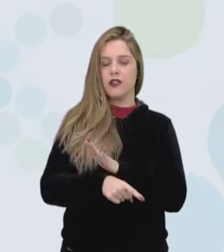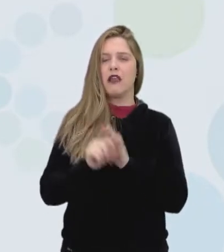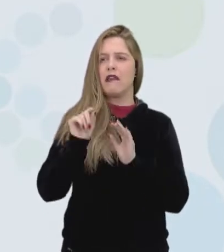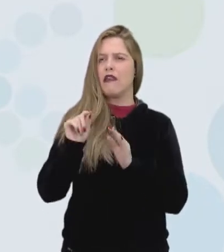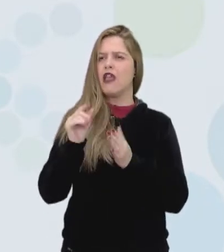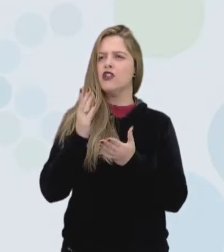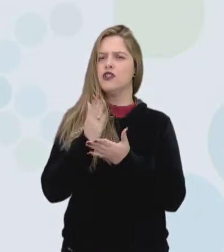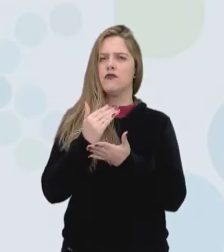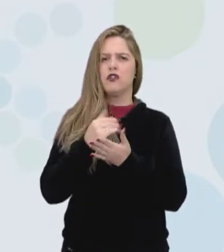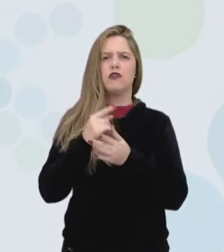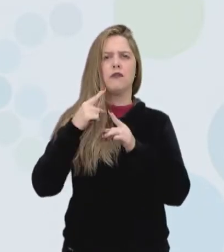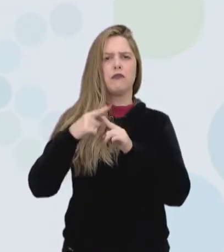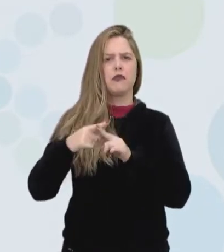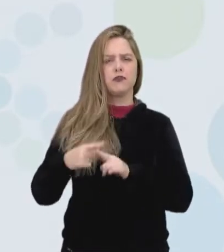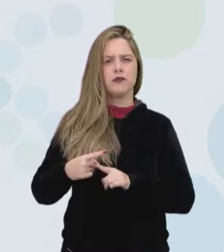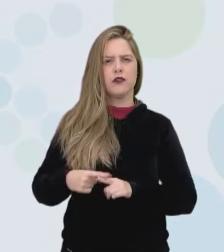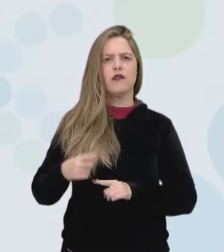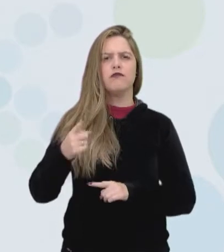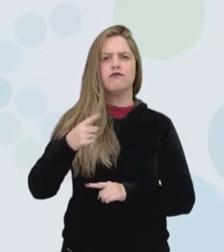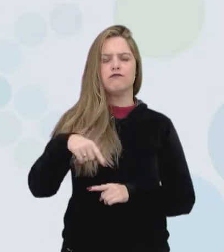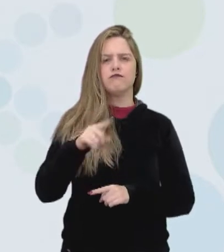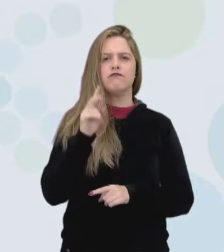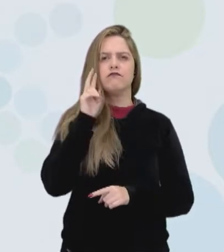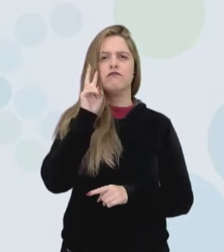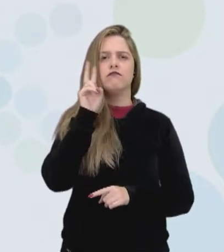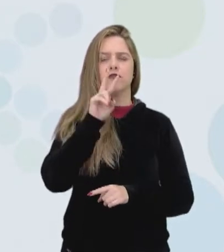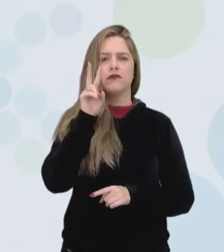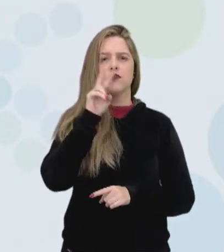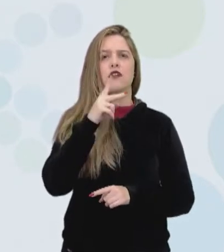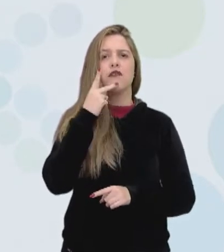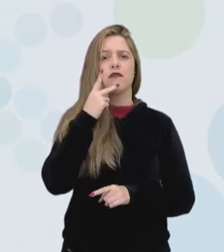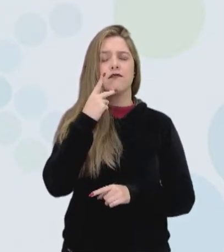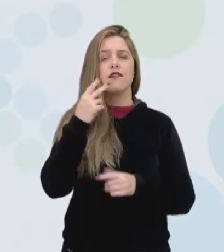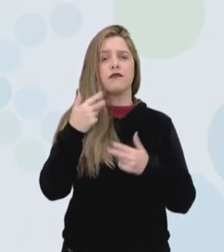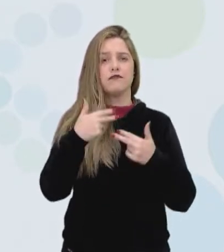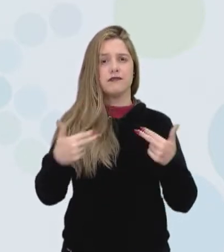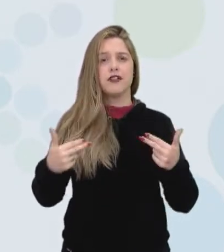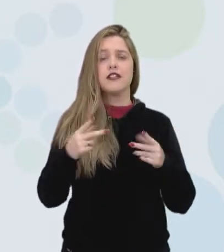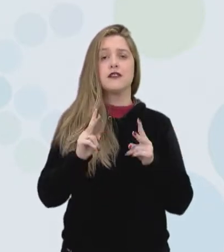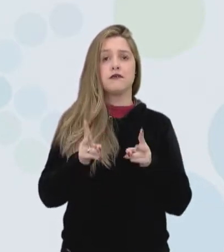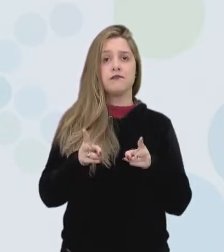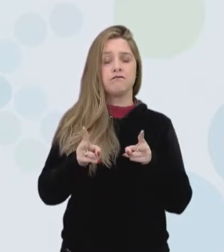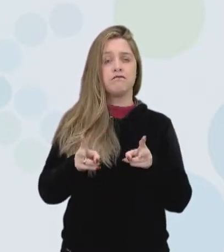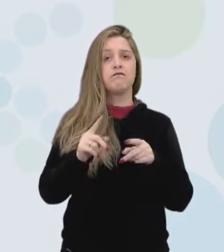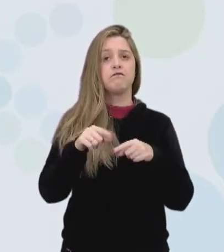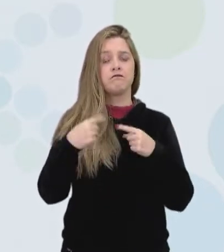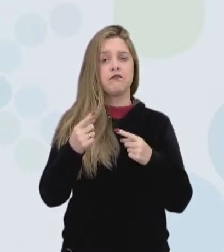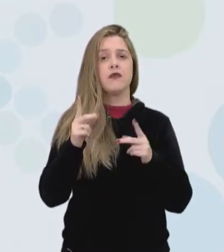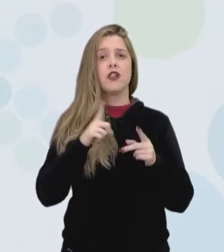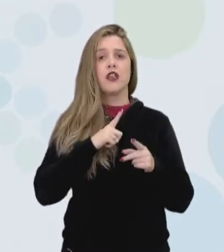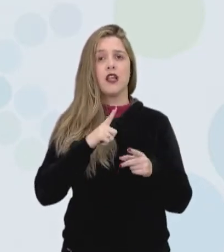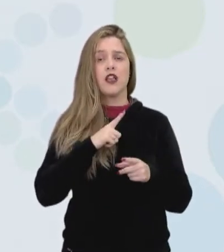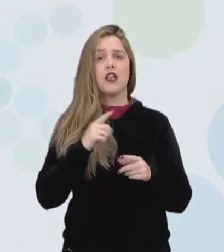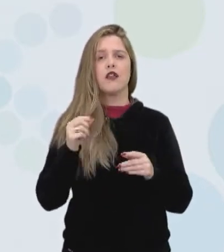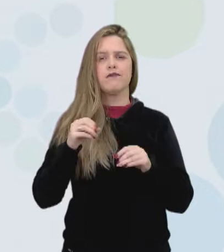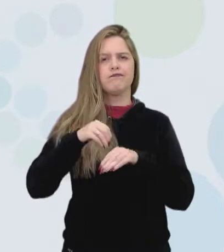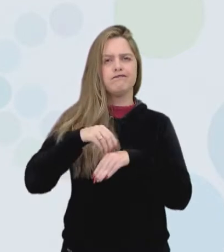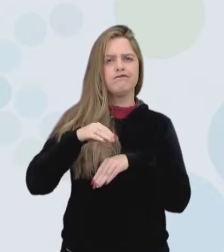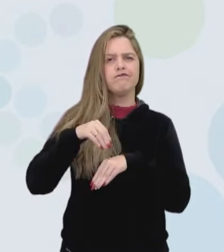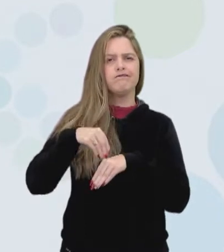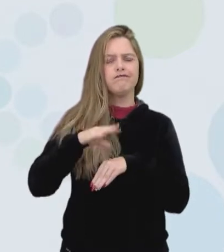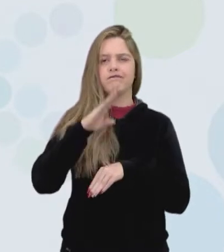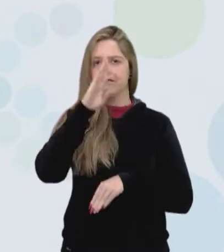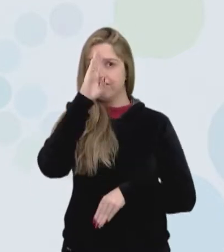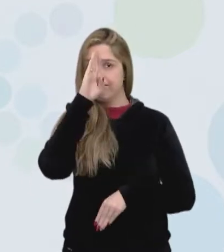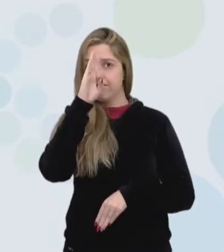divide e multiplica e vocês se lembram, eu tenho falado isso com certa frequência, que a gente tem como abordagem principal